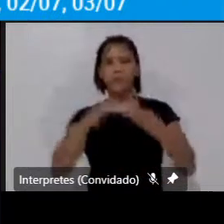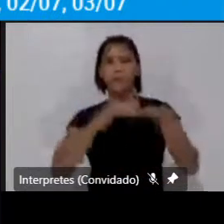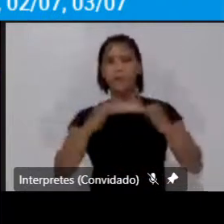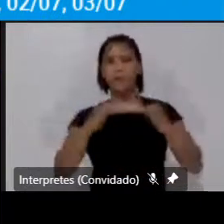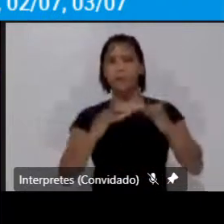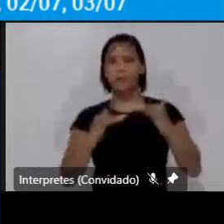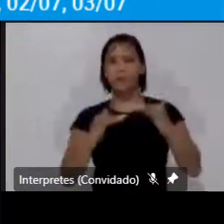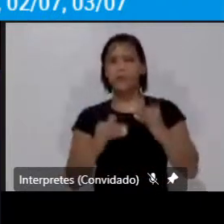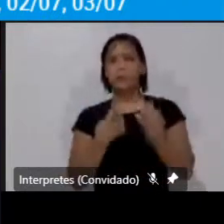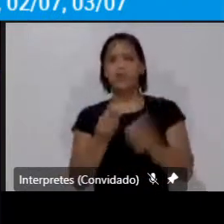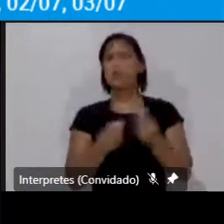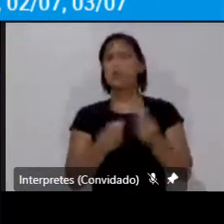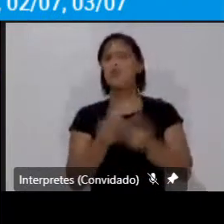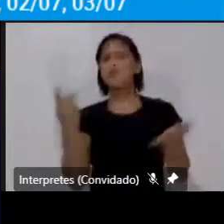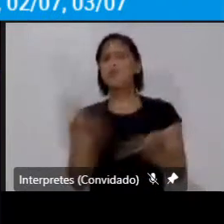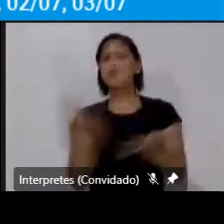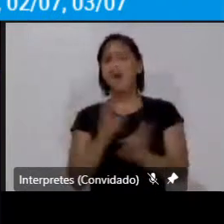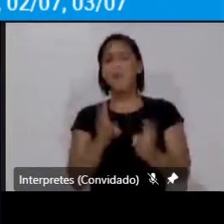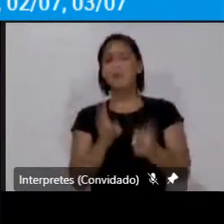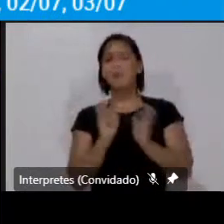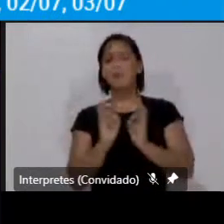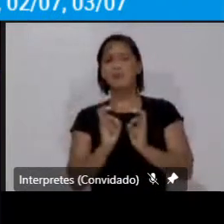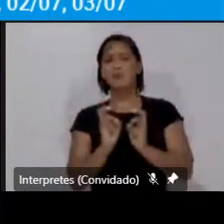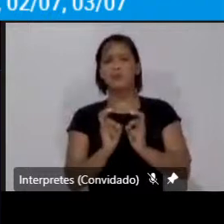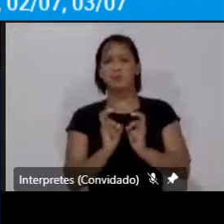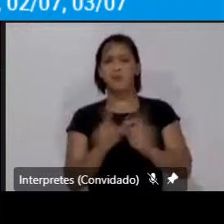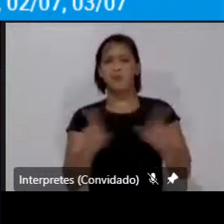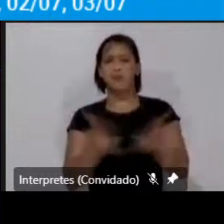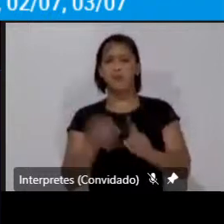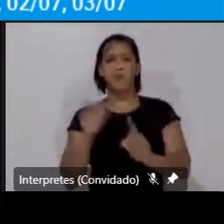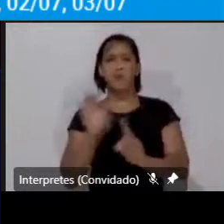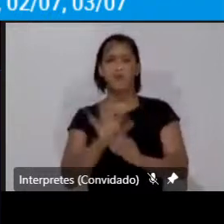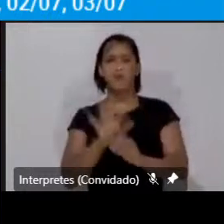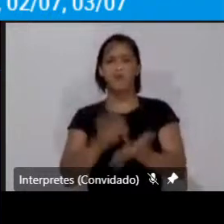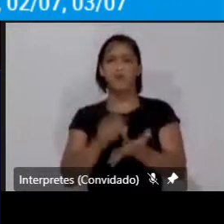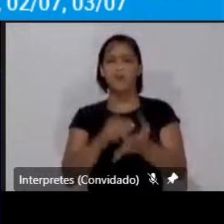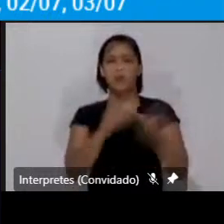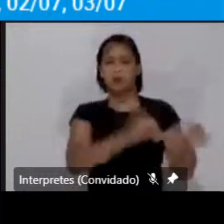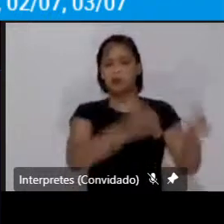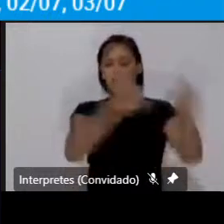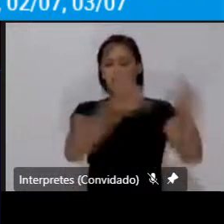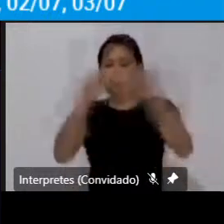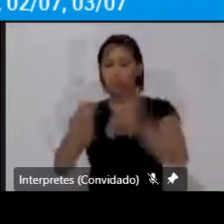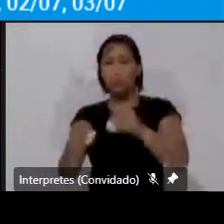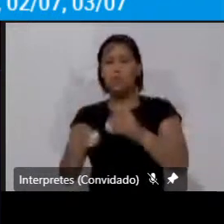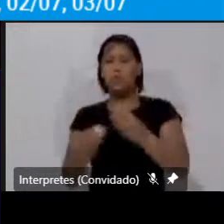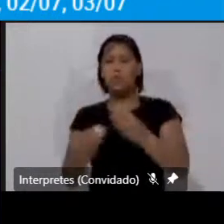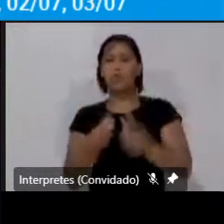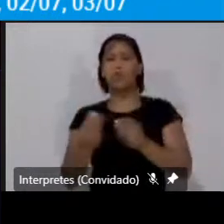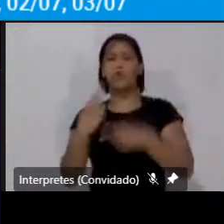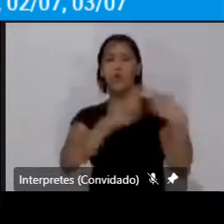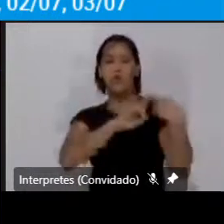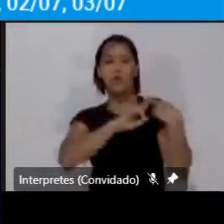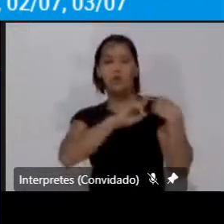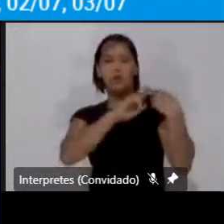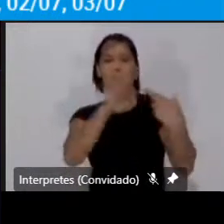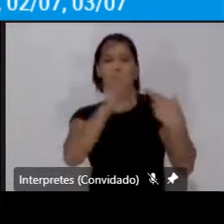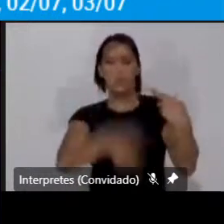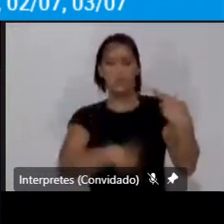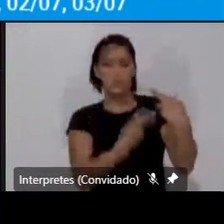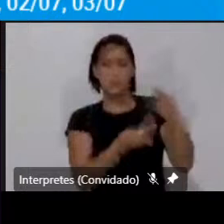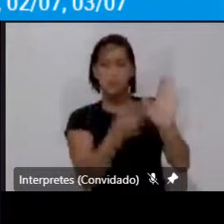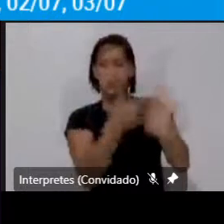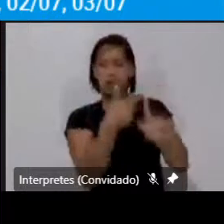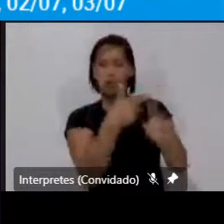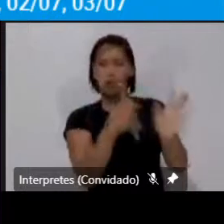como fatos observáveis ou o efetivo deslocamento como representação ou seja